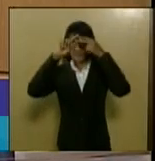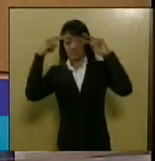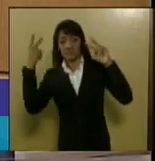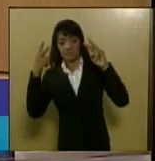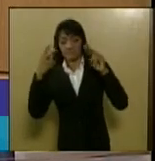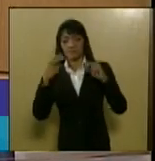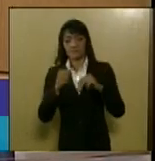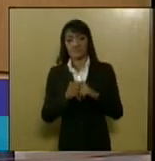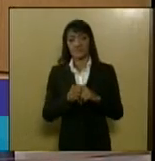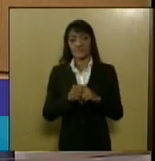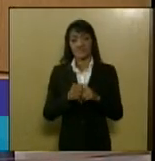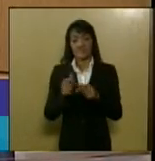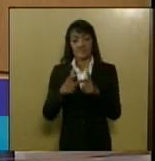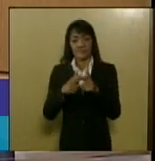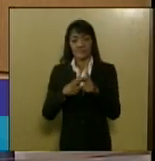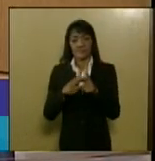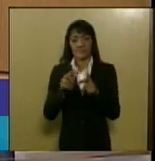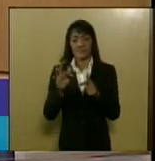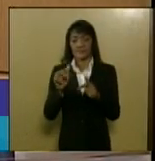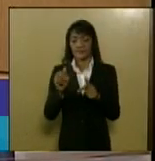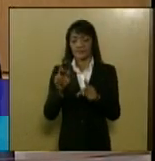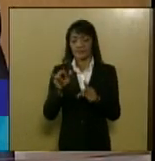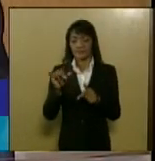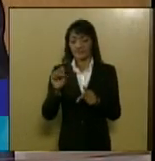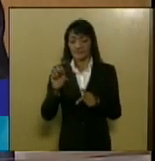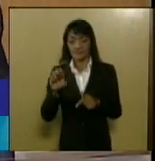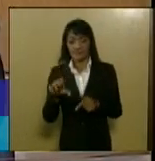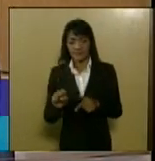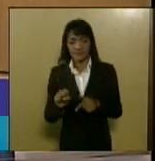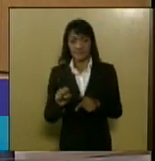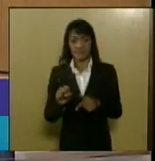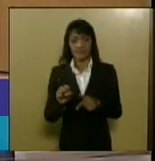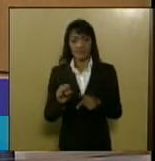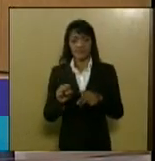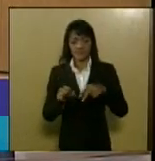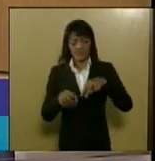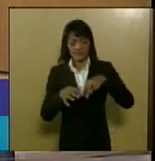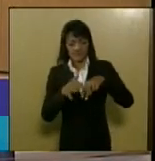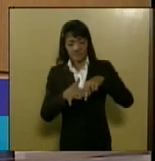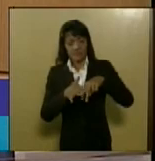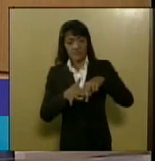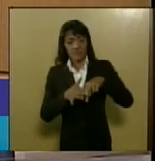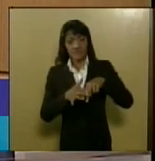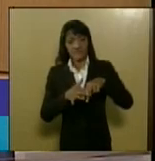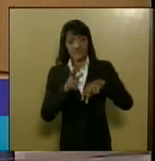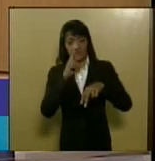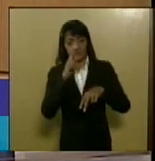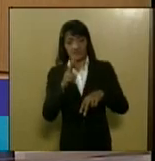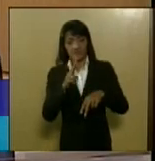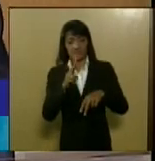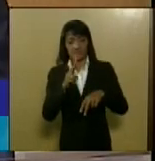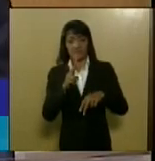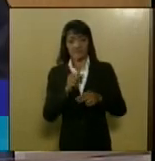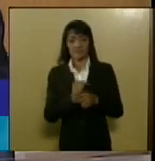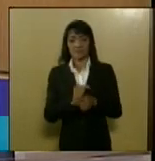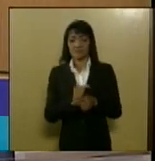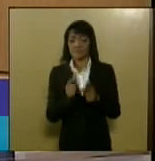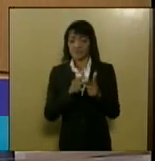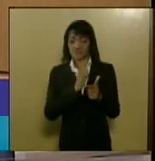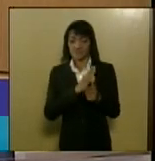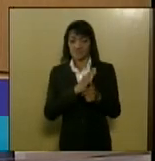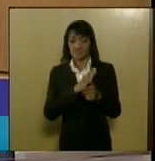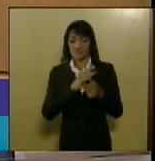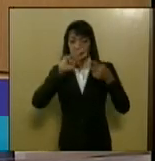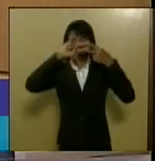isquemia são muito relevantes AVC esse